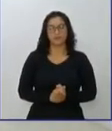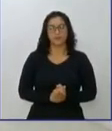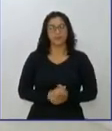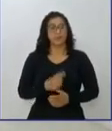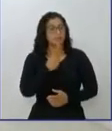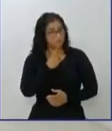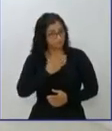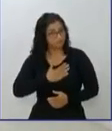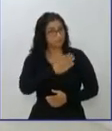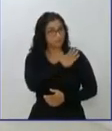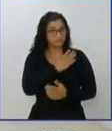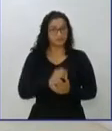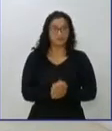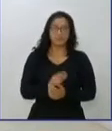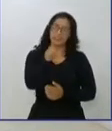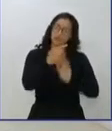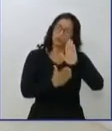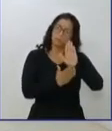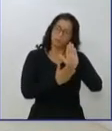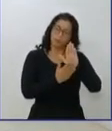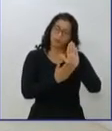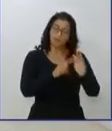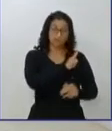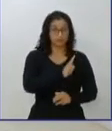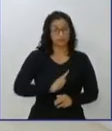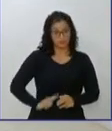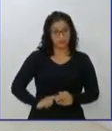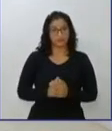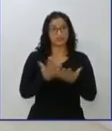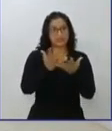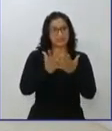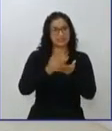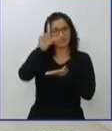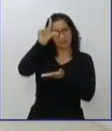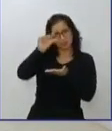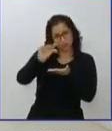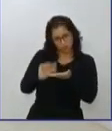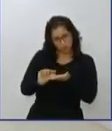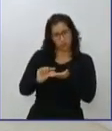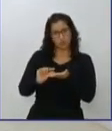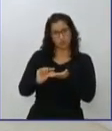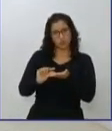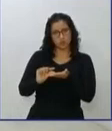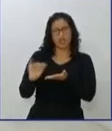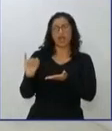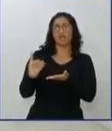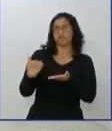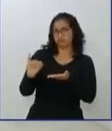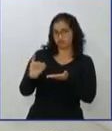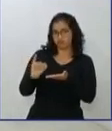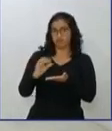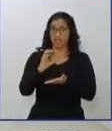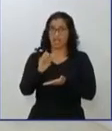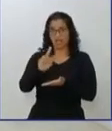governo, diz que pretende reduzir a carga tributária. E aí nós estamos falando de quantos por cento dessa redução para a gente poder ser